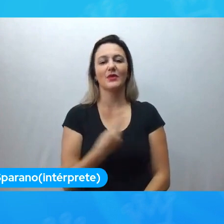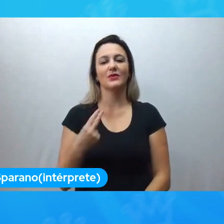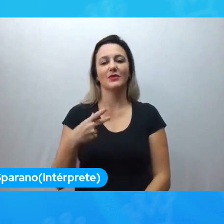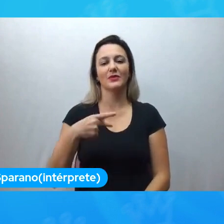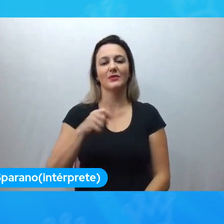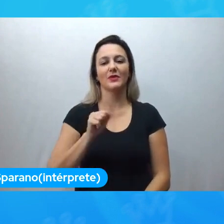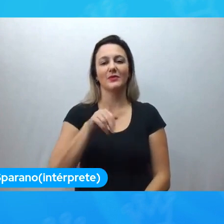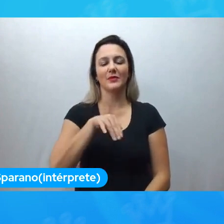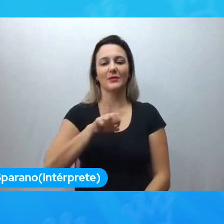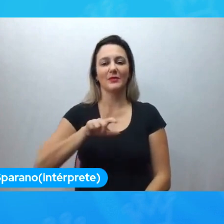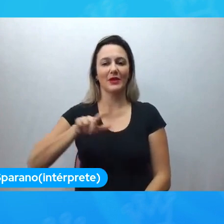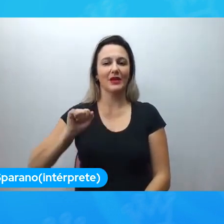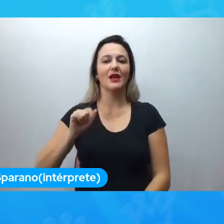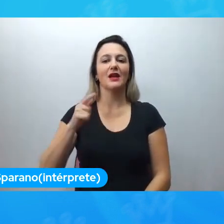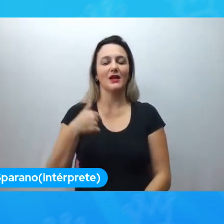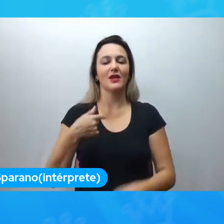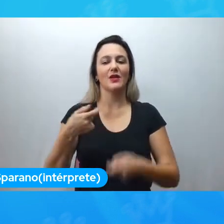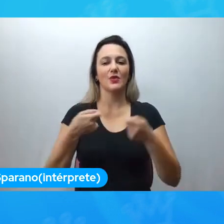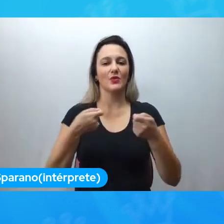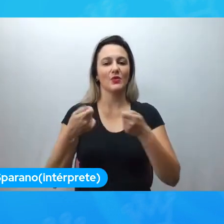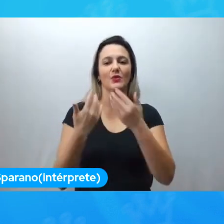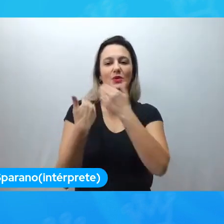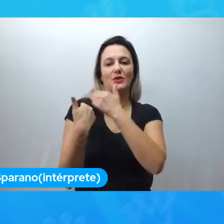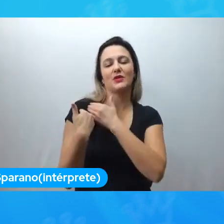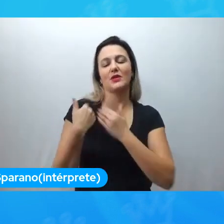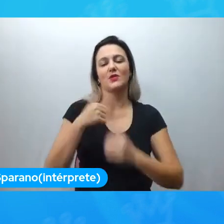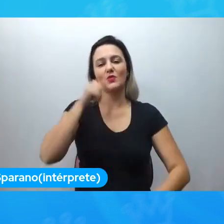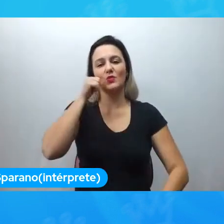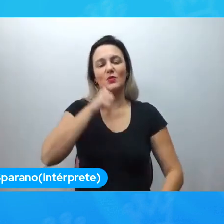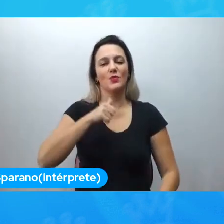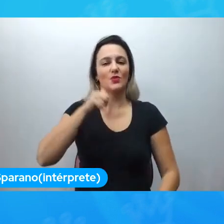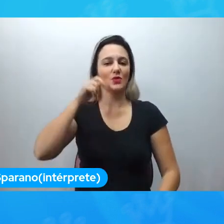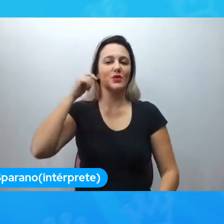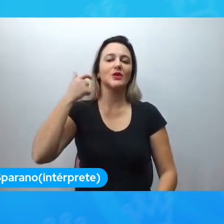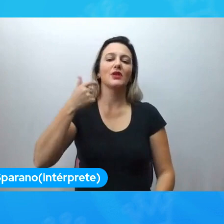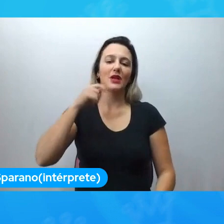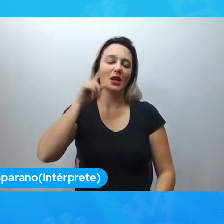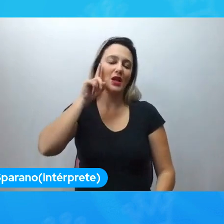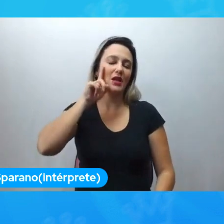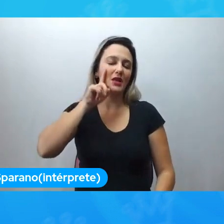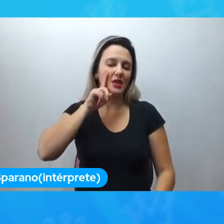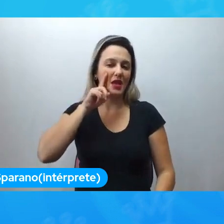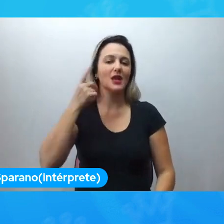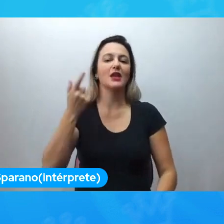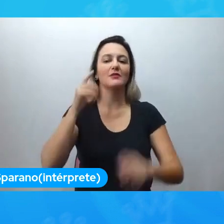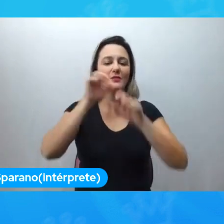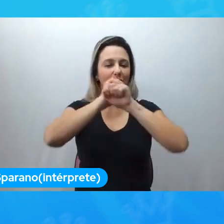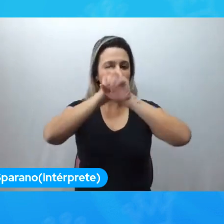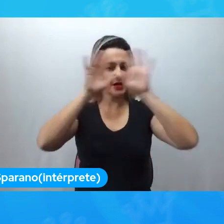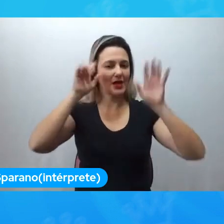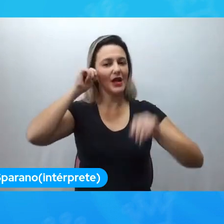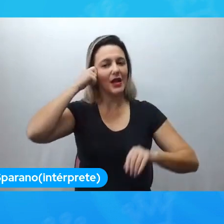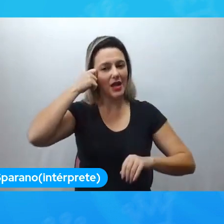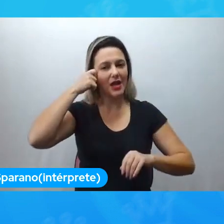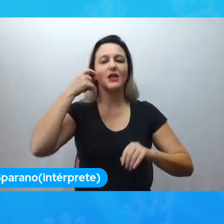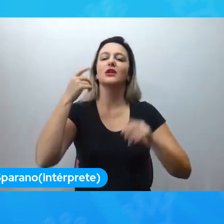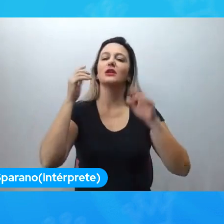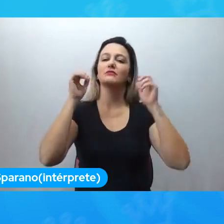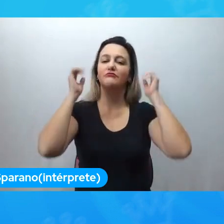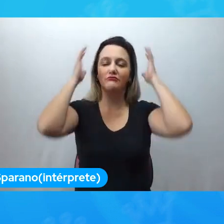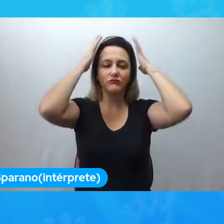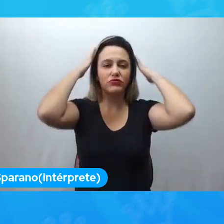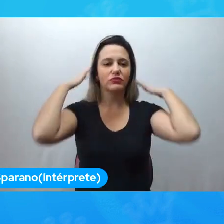eu tô como host, vou me autodescrever, sou uma mulher negra de tom de pele clara, meus cabelos é liso, solto,